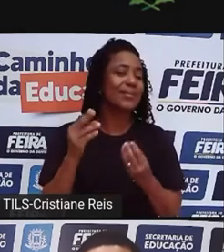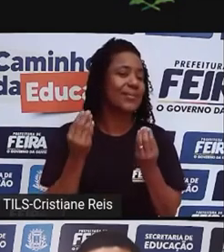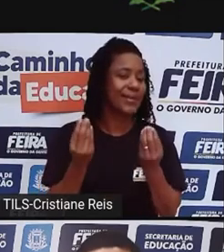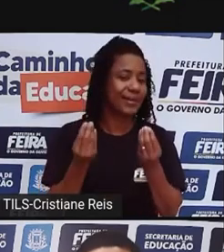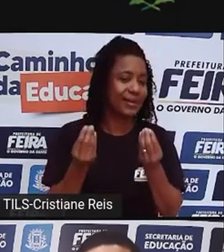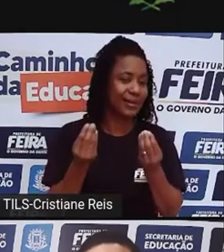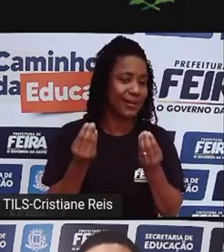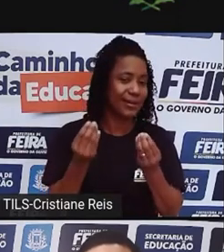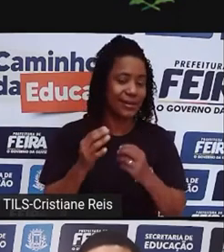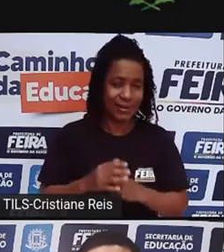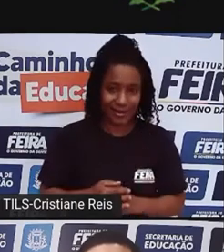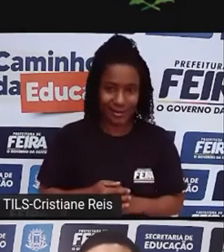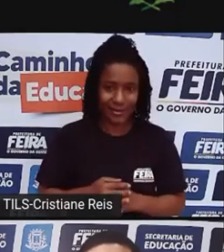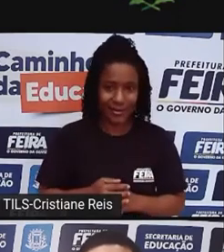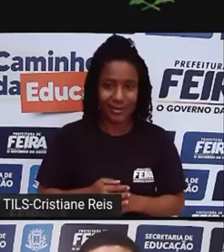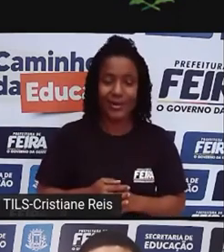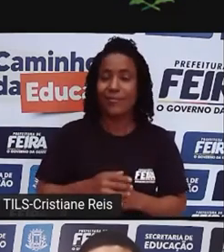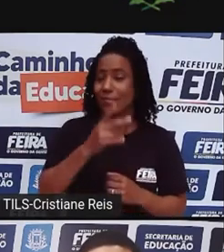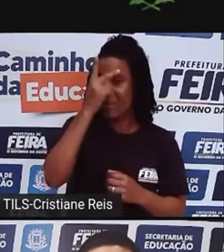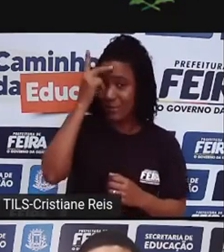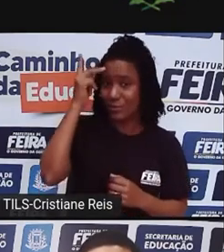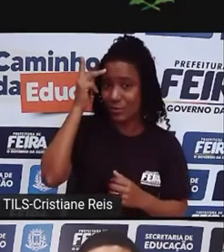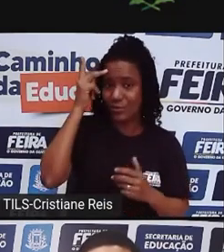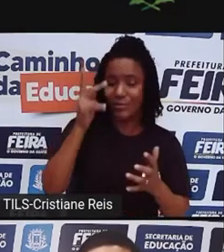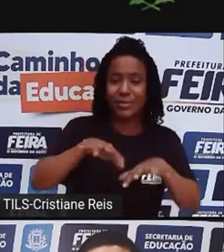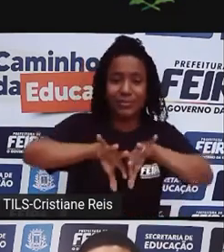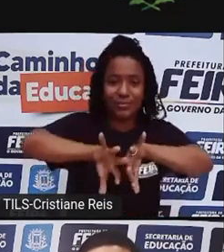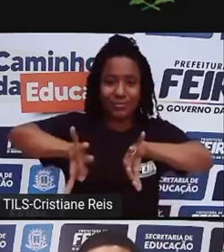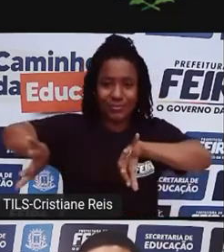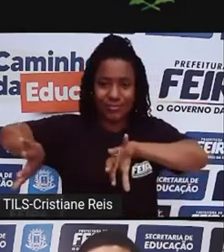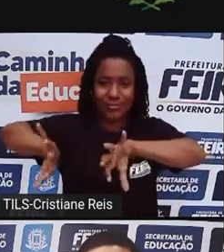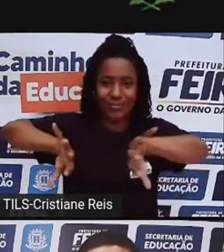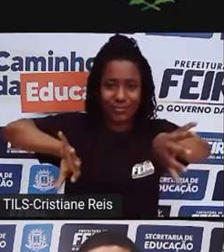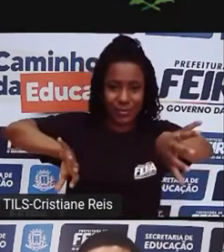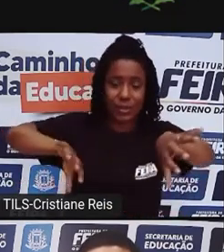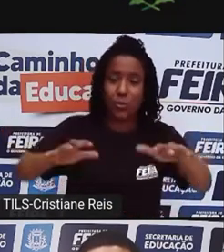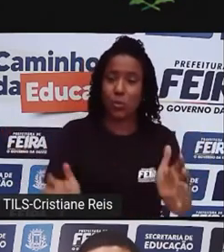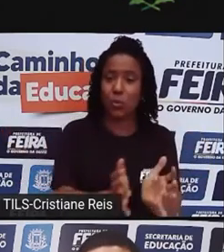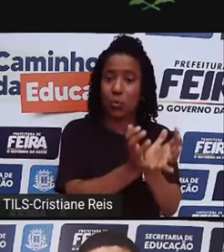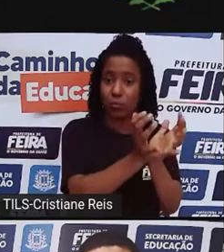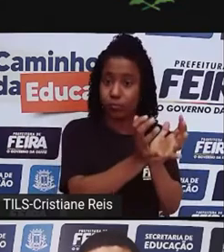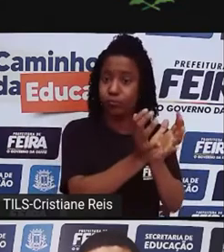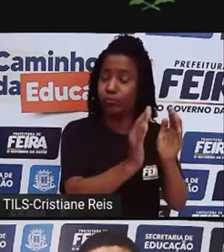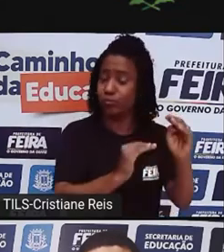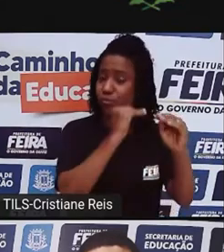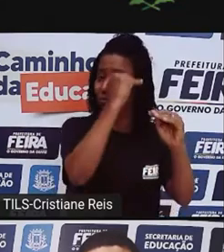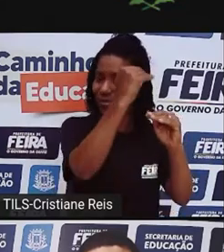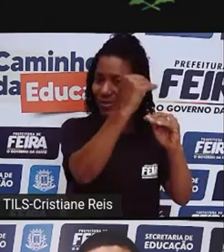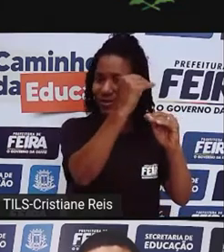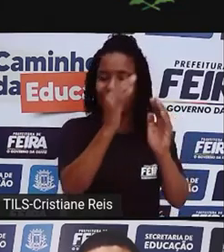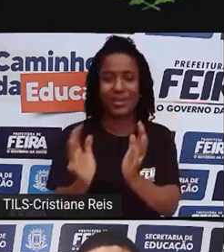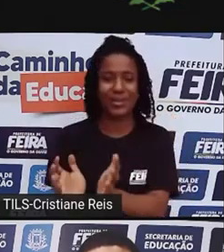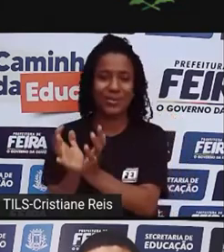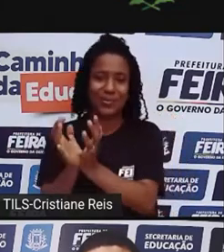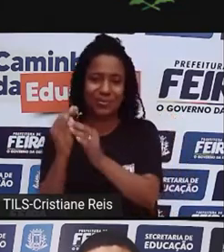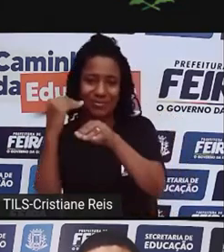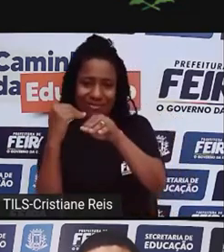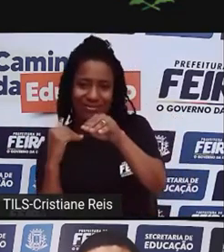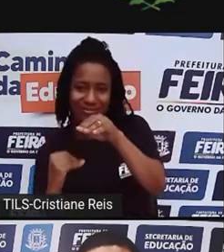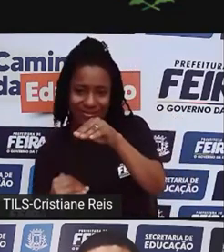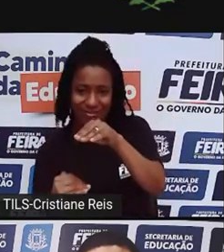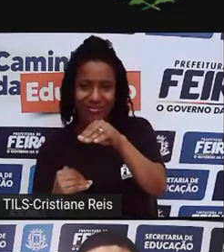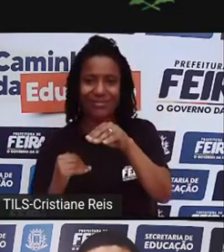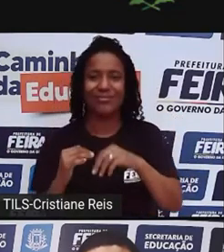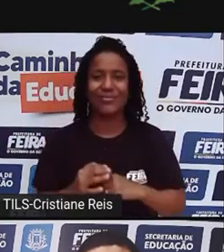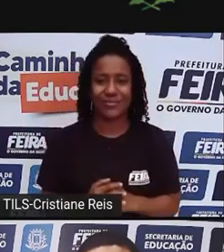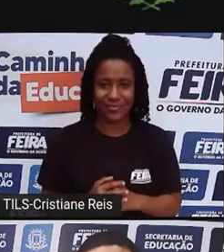ser humano em si, ele tinha que ser dividido em grupos superiores e grupos inferiores. Então, se hoje a gente ainda está discutindo que não